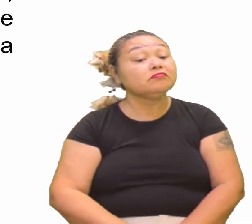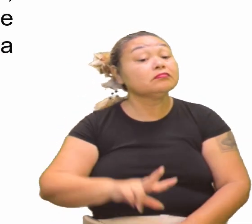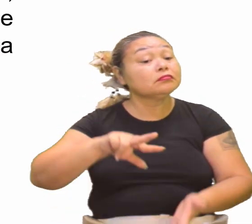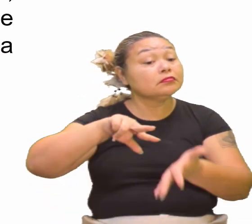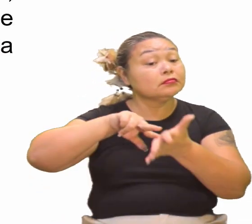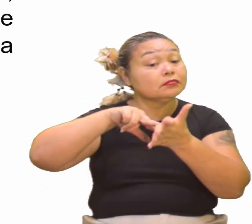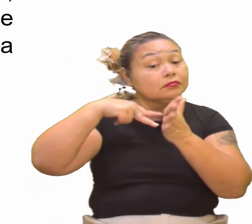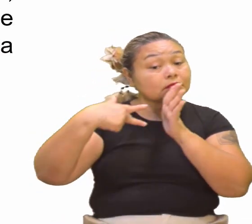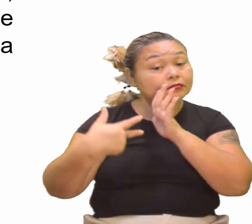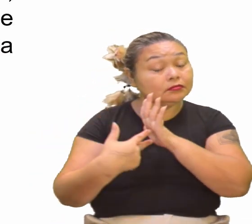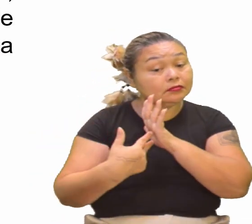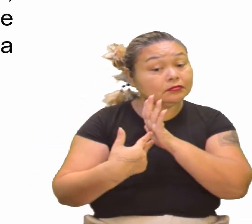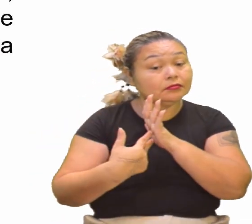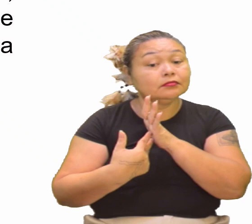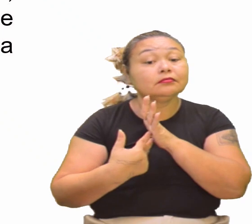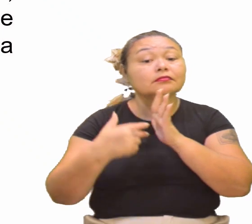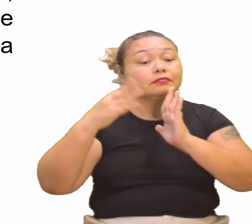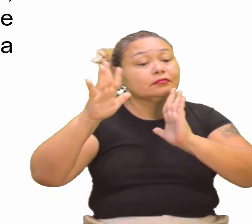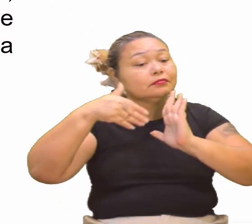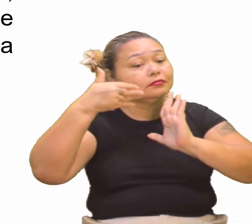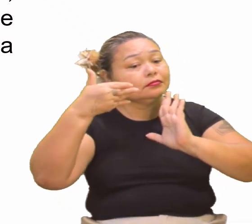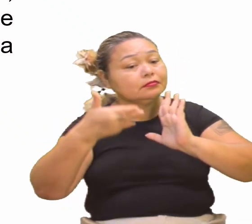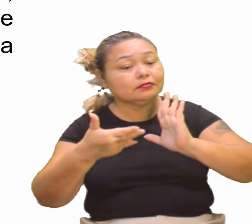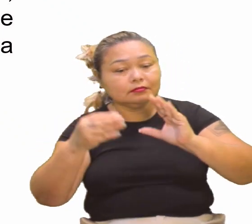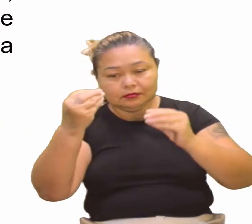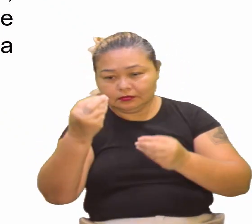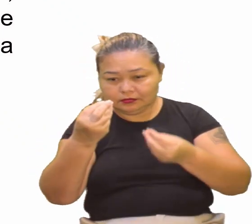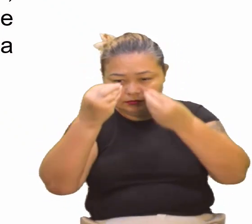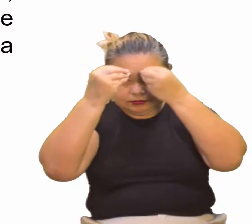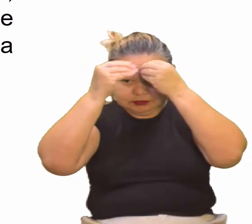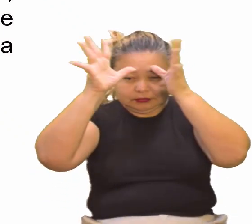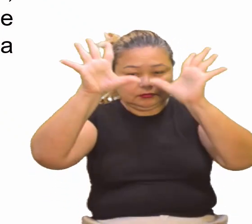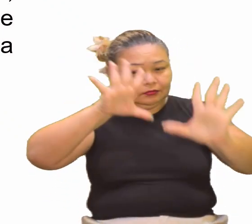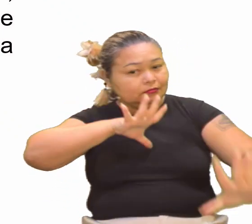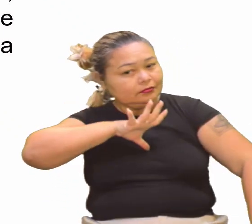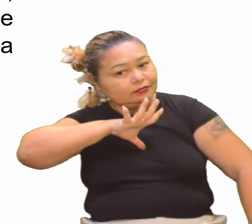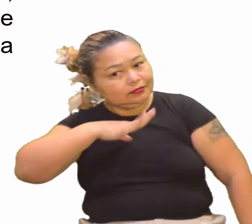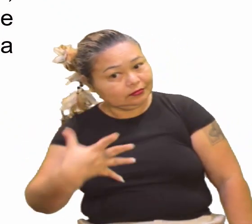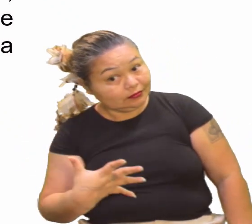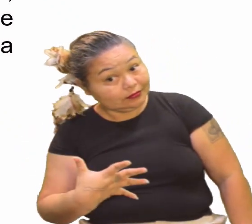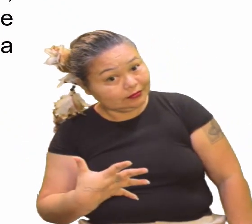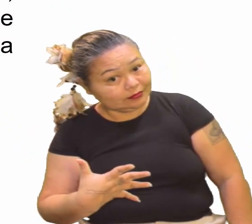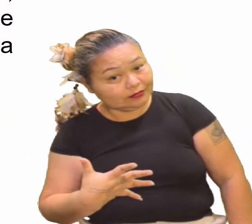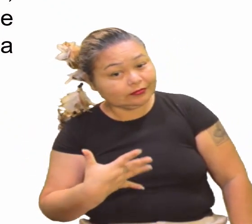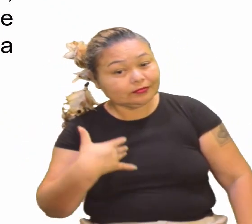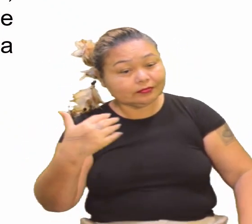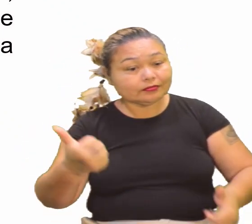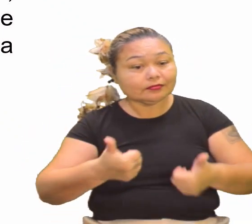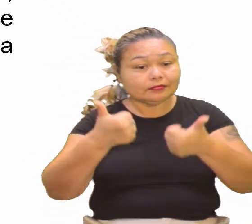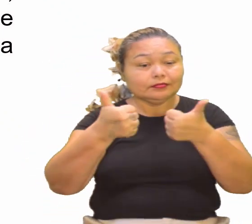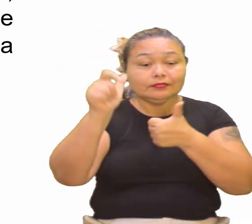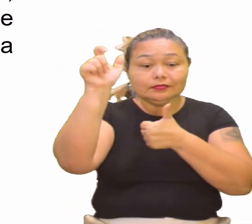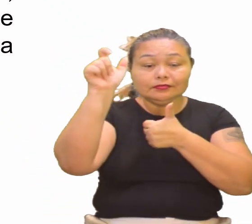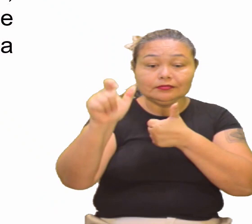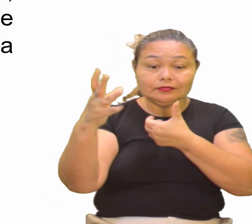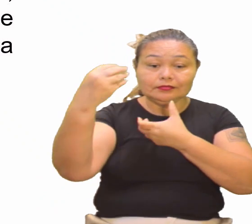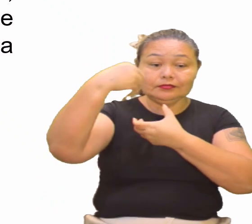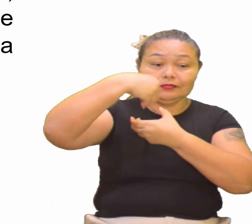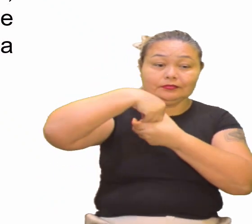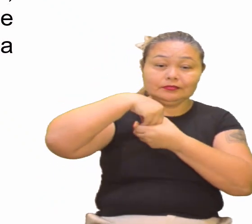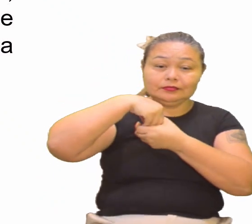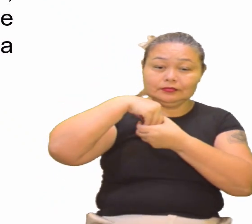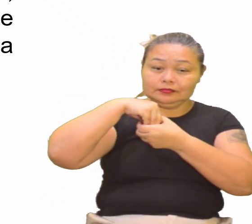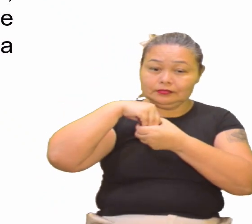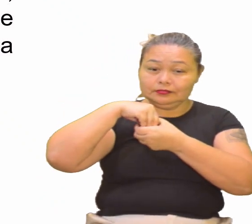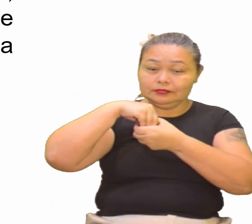que pode ser traduzido por excelência, conhecimento ou coragem, qualidade daquele que era detentor de